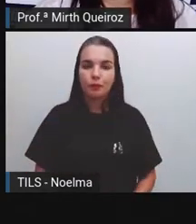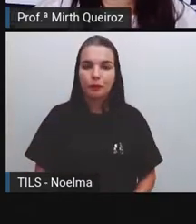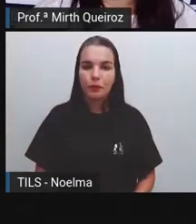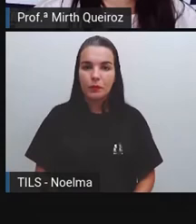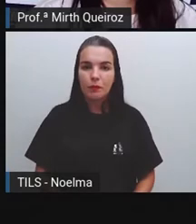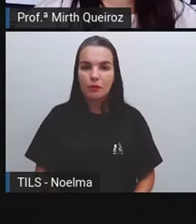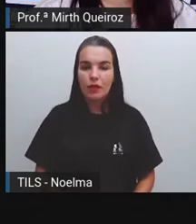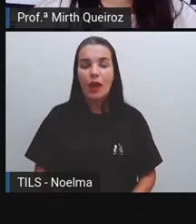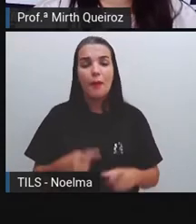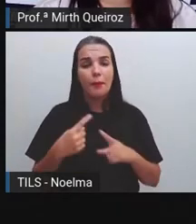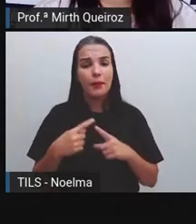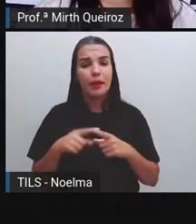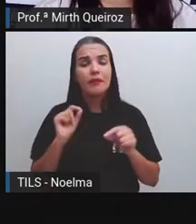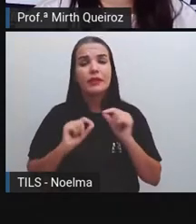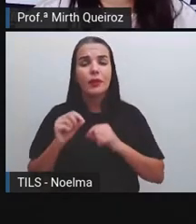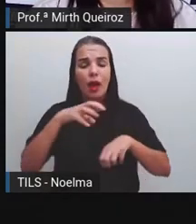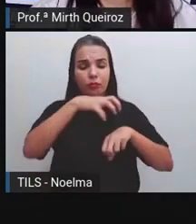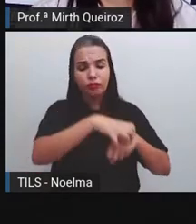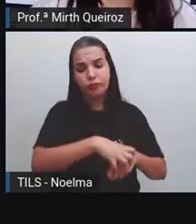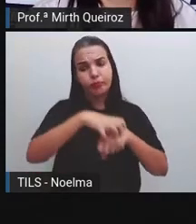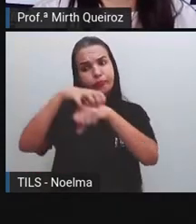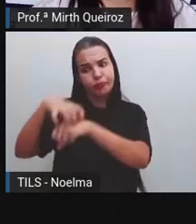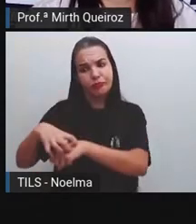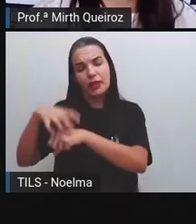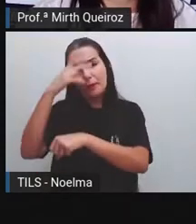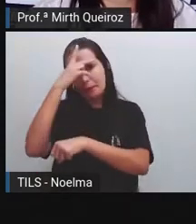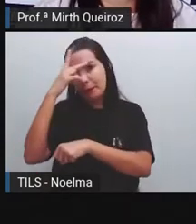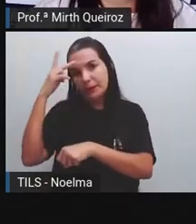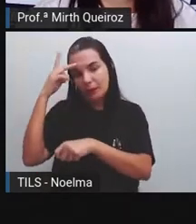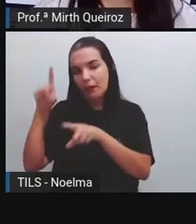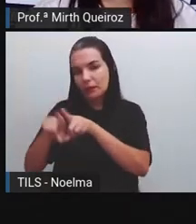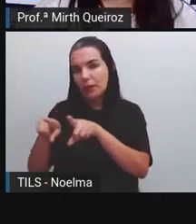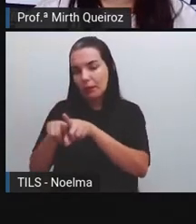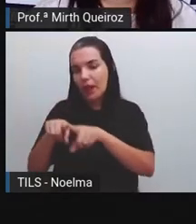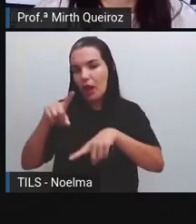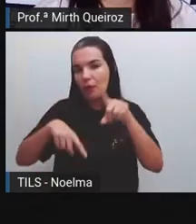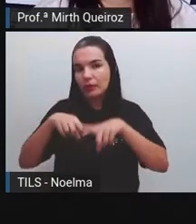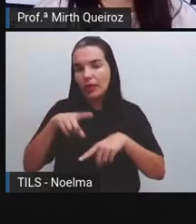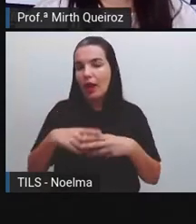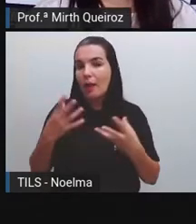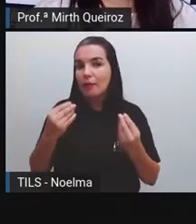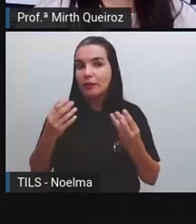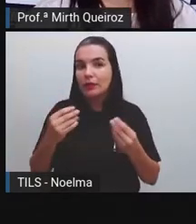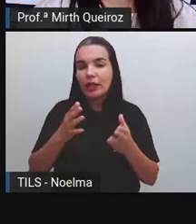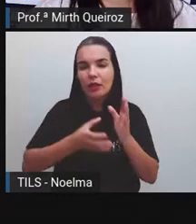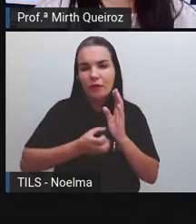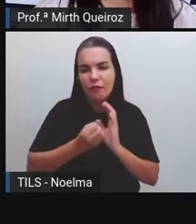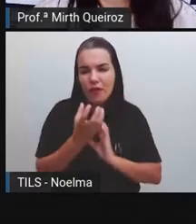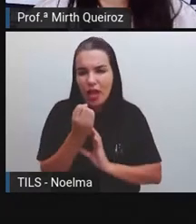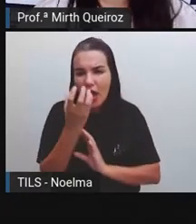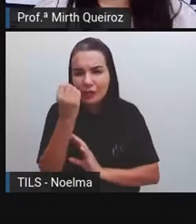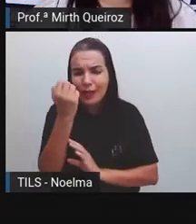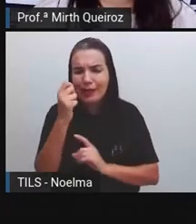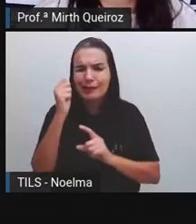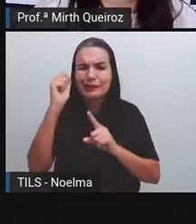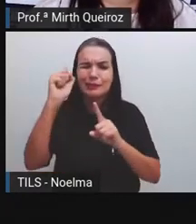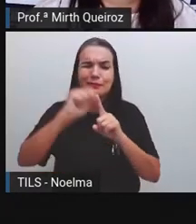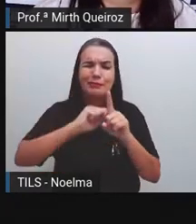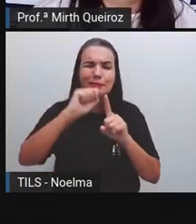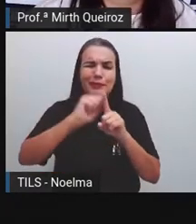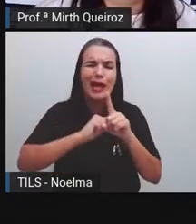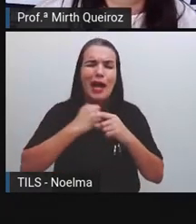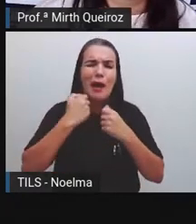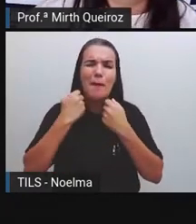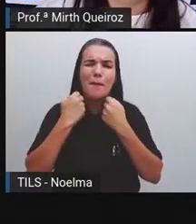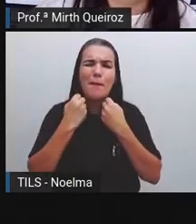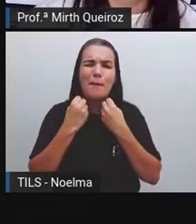locomover e transportar seus objetos. Muitas viagens duravam meses, pois os animais, eles cansavam, então as pessoas